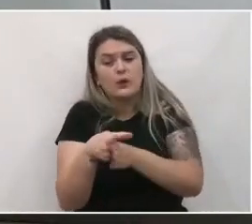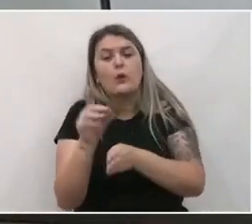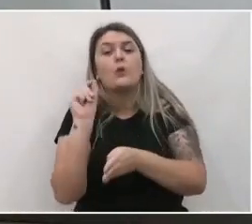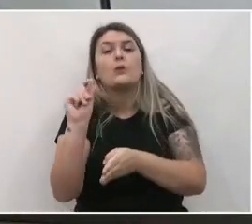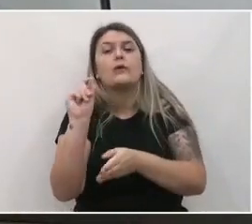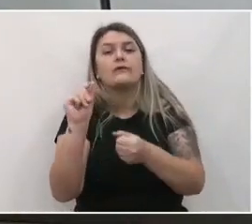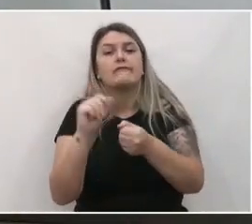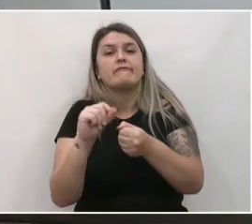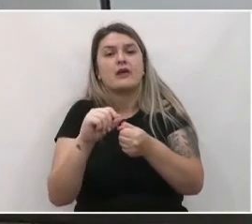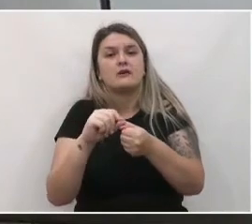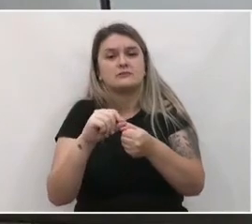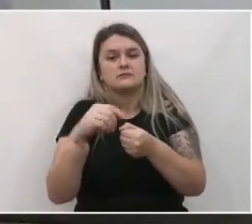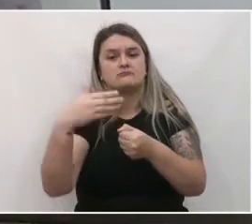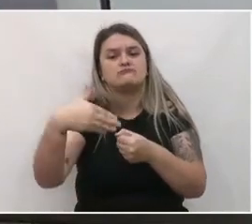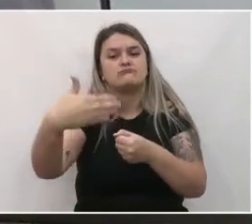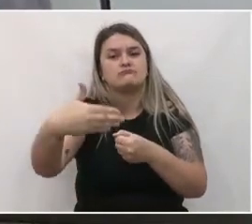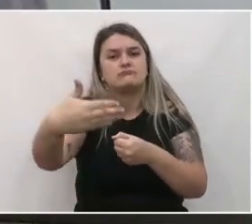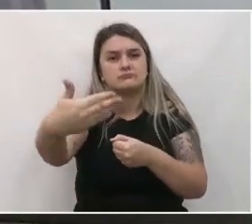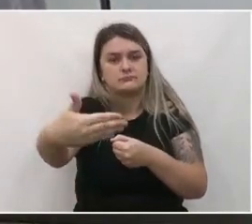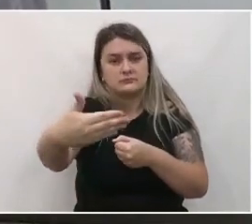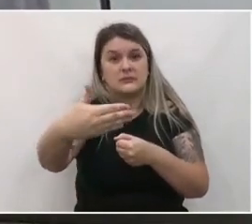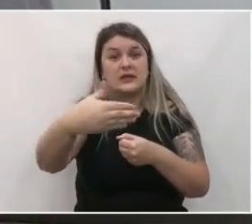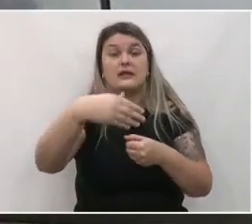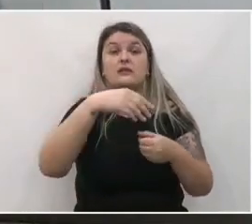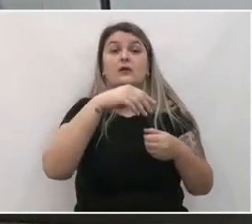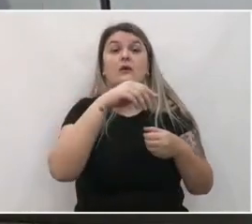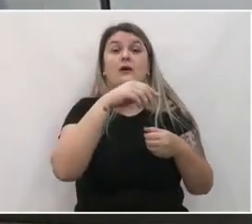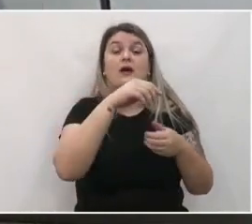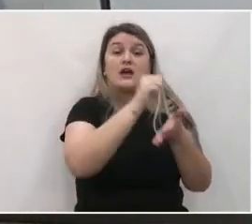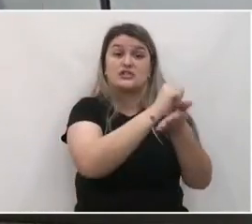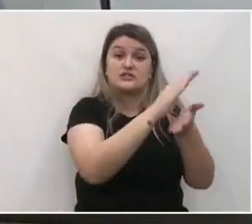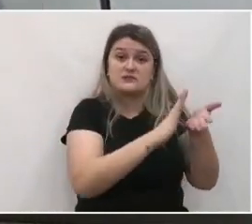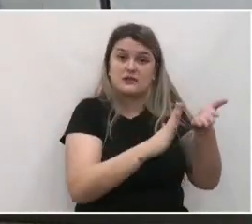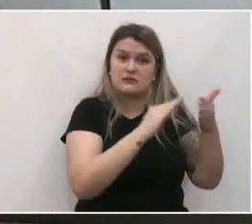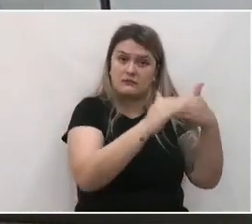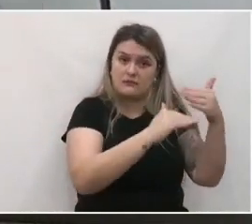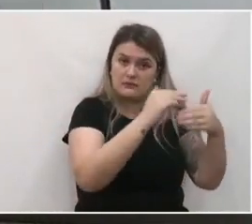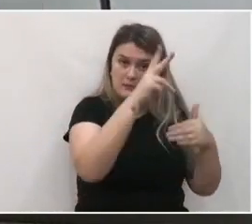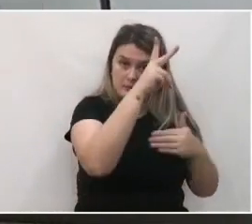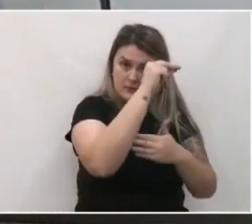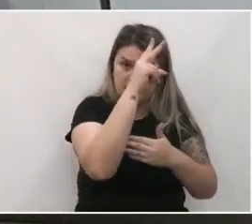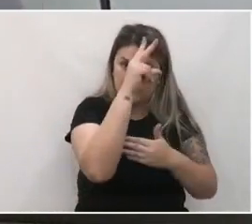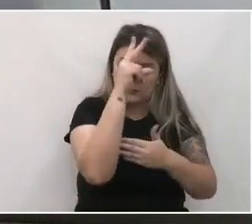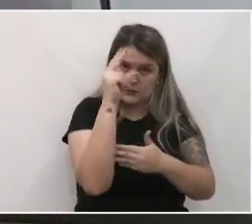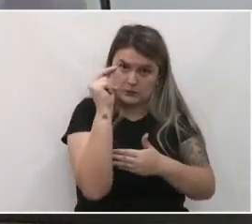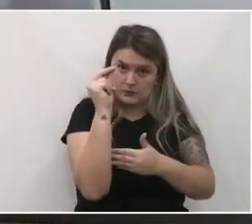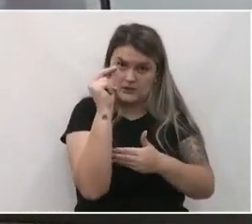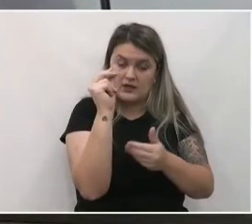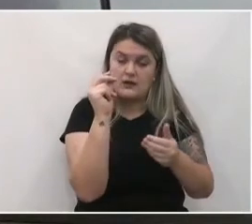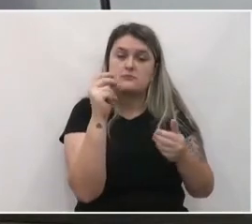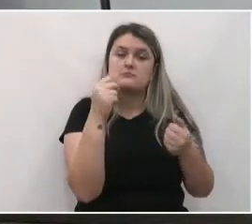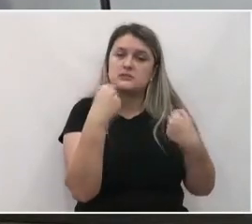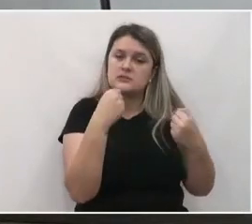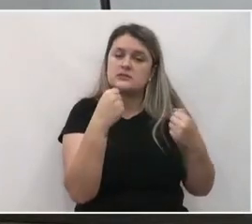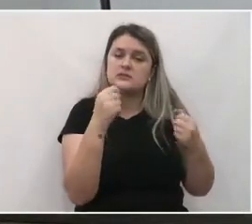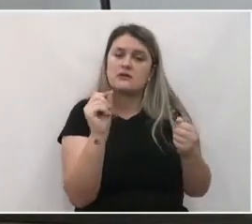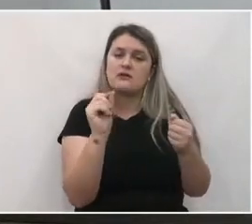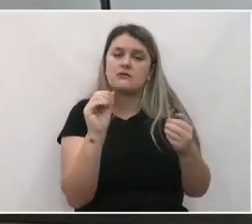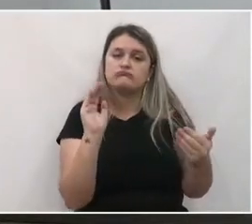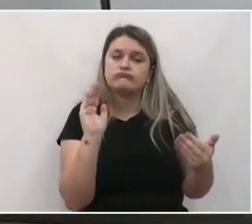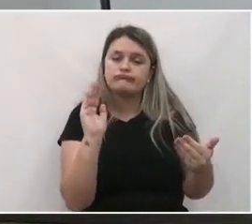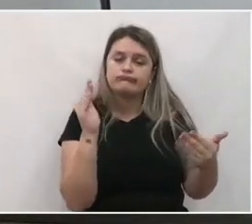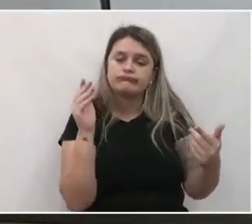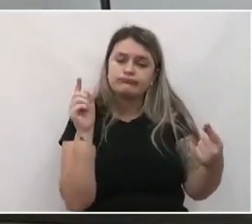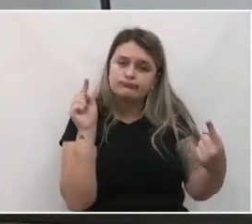a serem executadas pela Prefeitura no cumprimento dos objetivos do